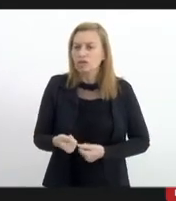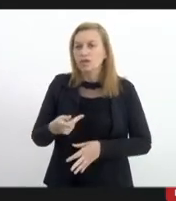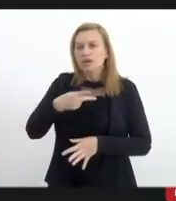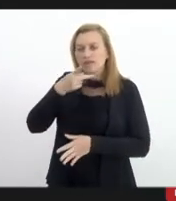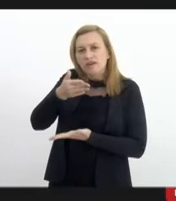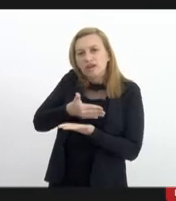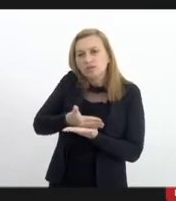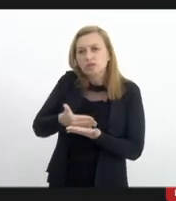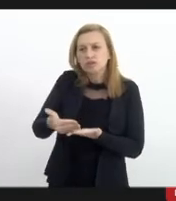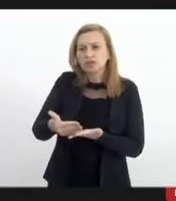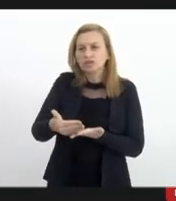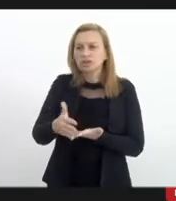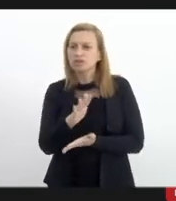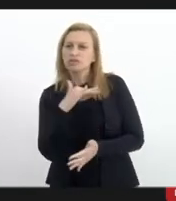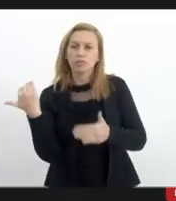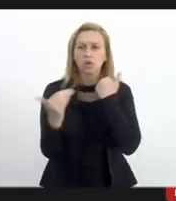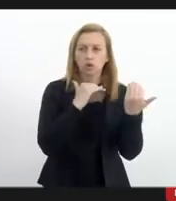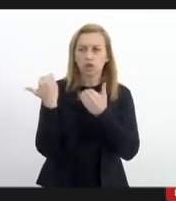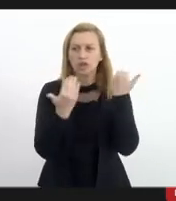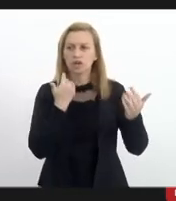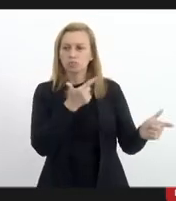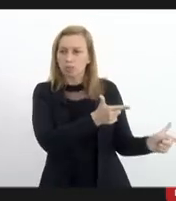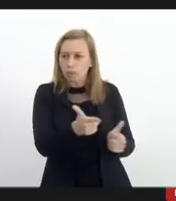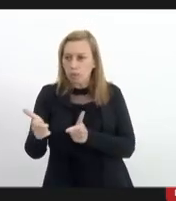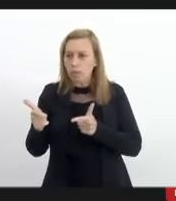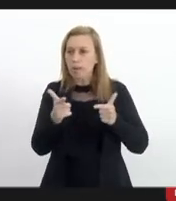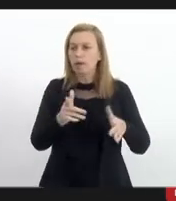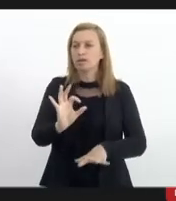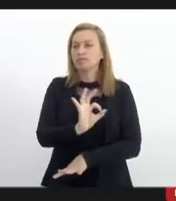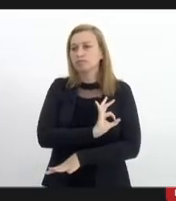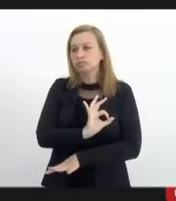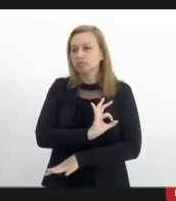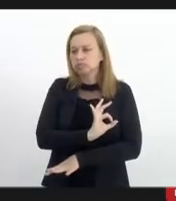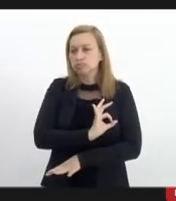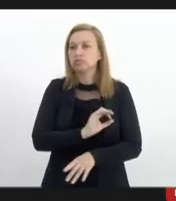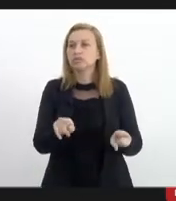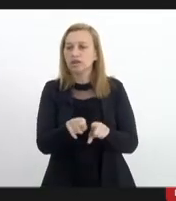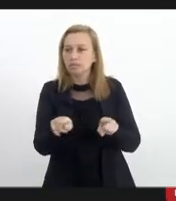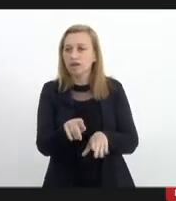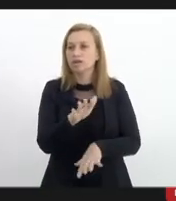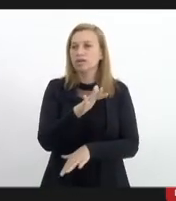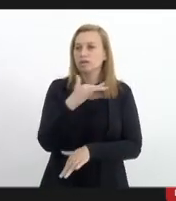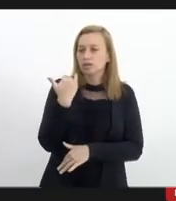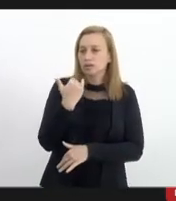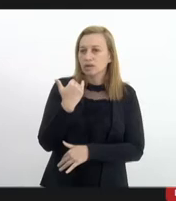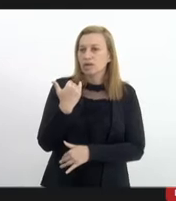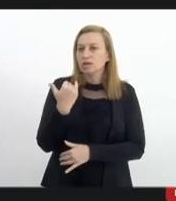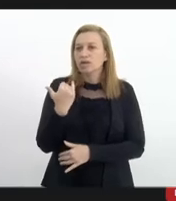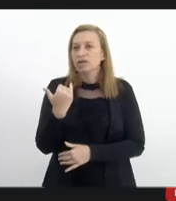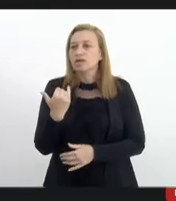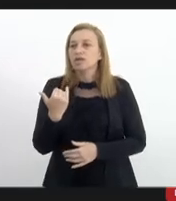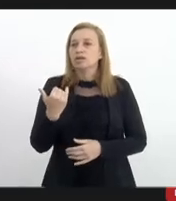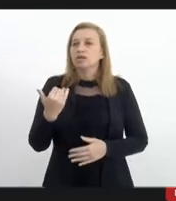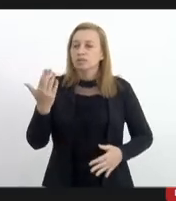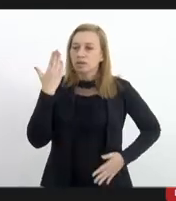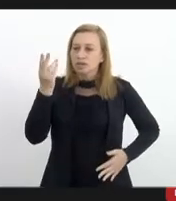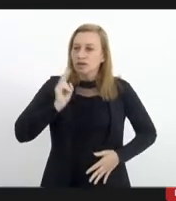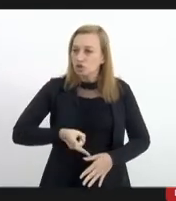que vai morrer bandido vai morrer polícia e vai se continuar isso eternamente